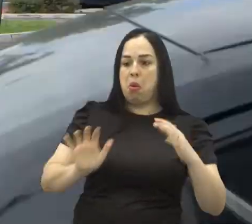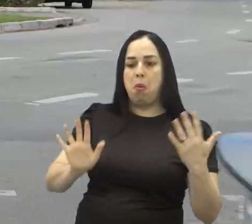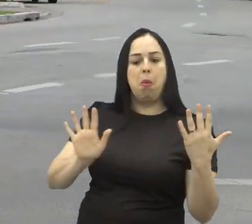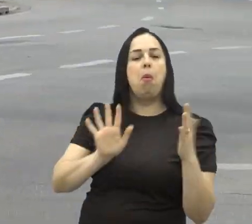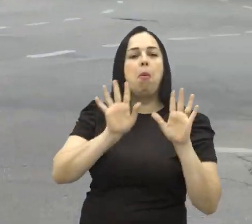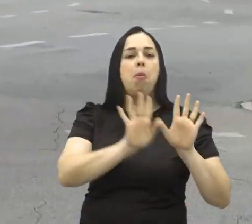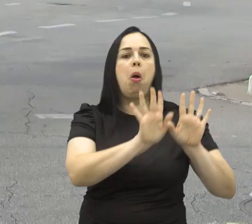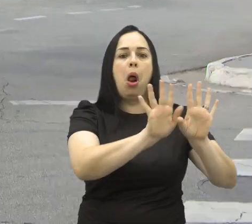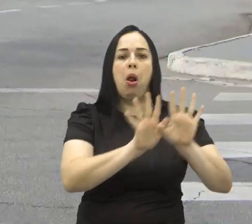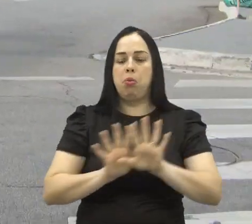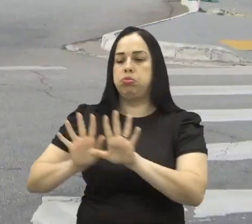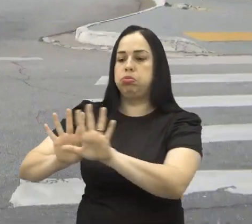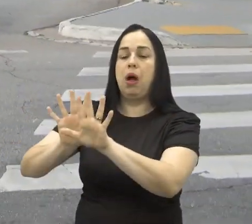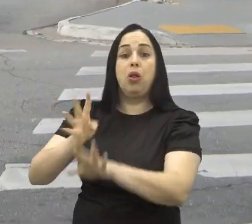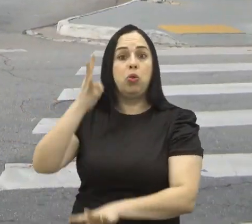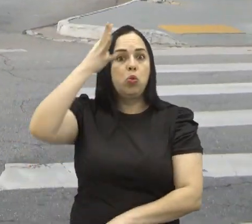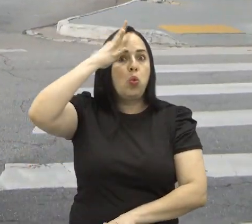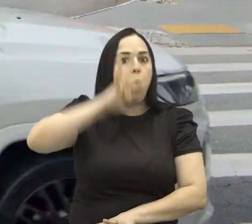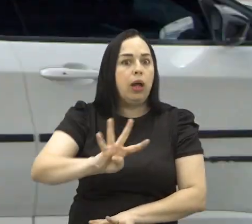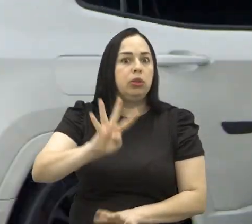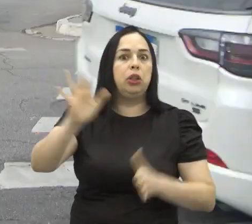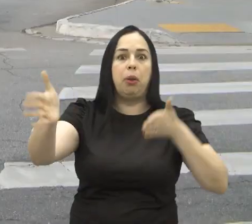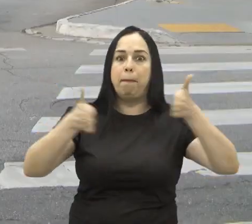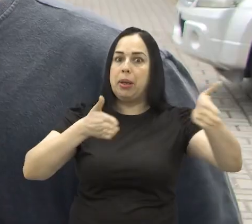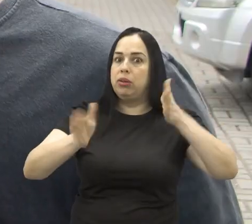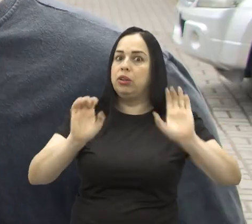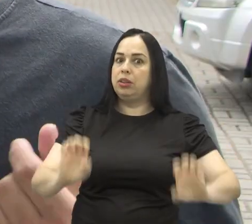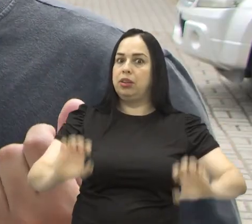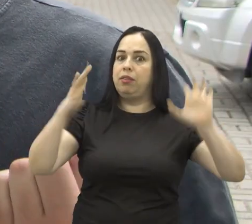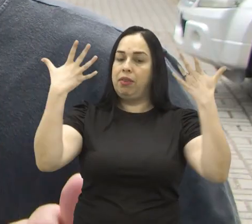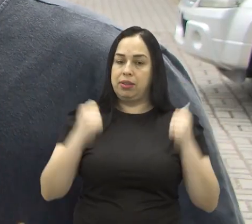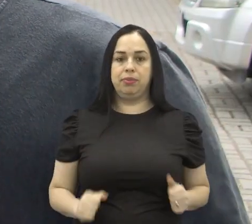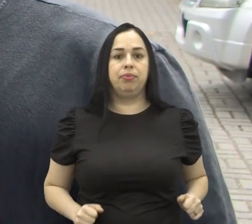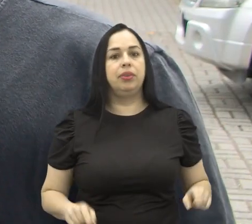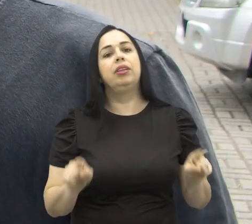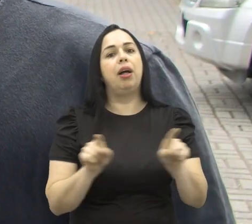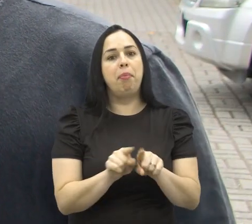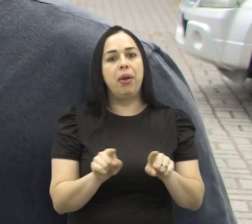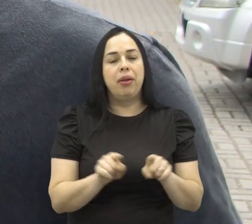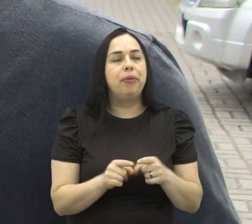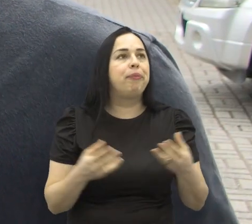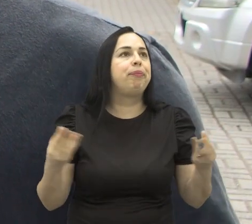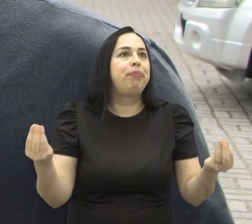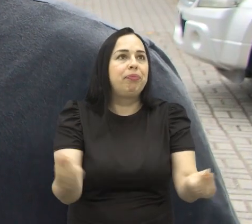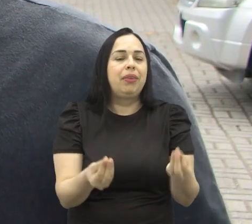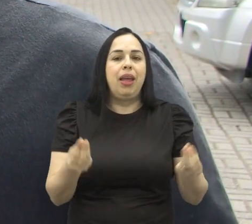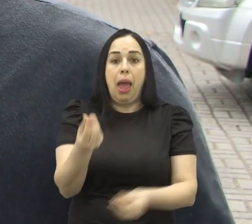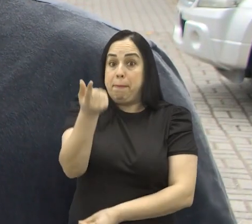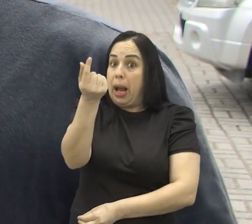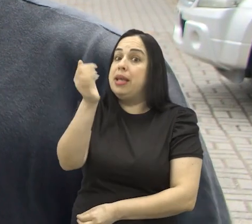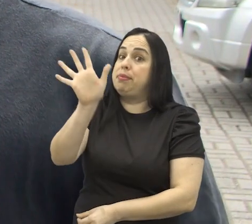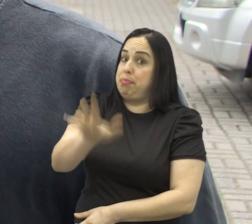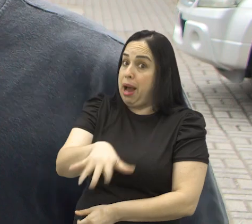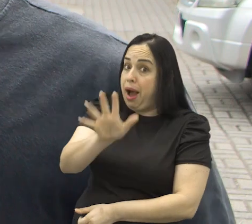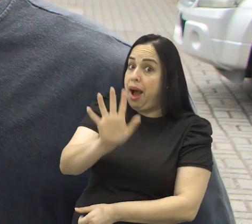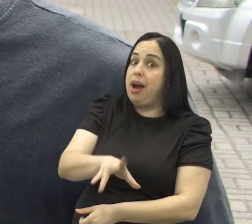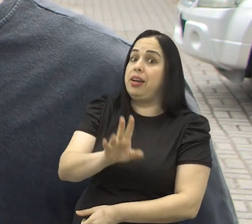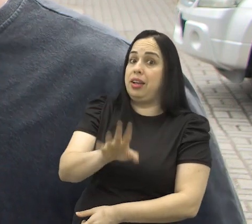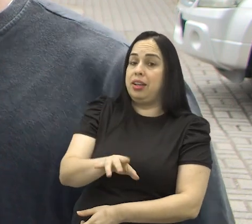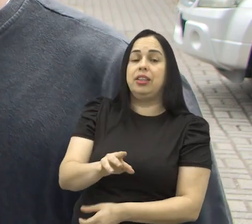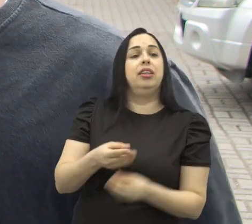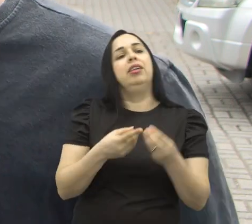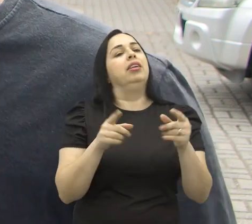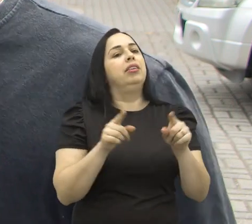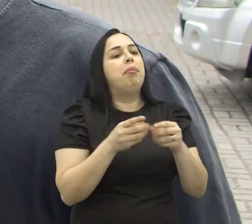eventos de carnaval nos quatro dias de folia. Além do custo ser mais favorável para a gente, a gente